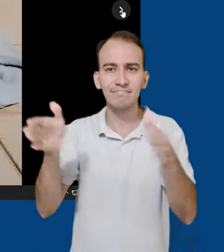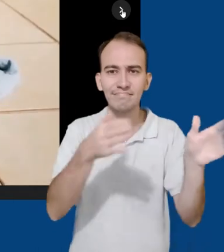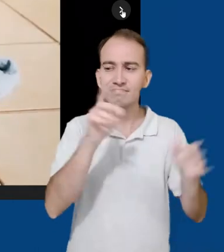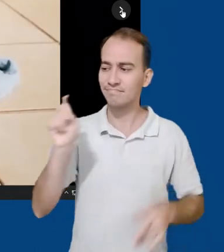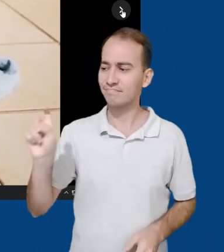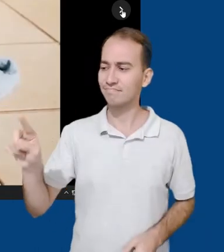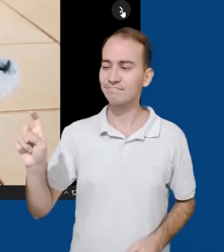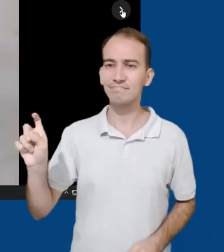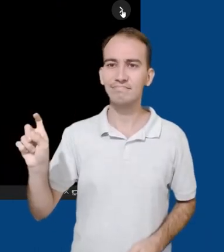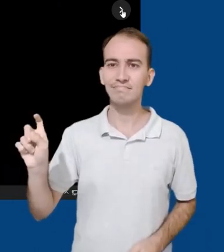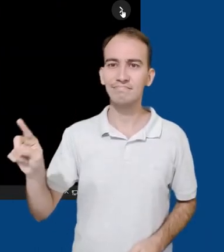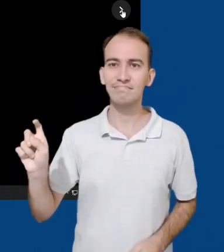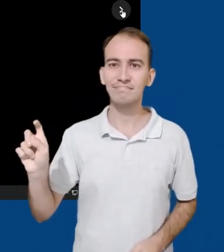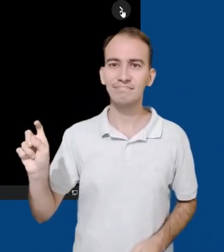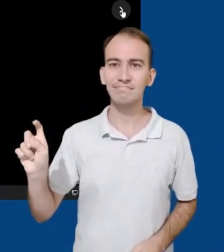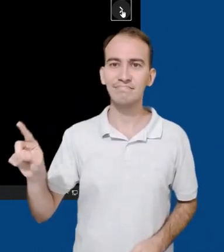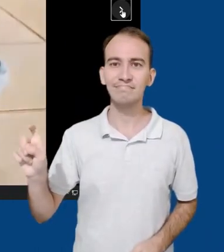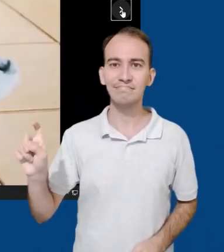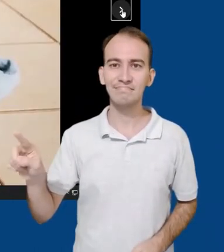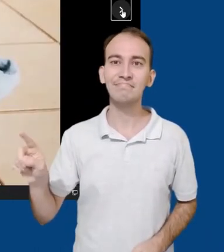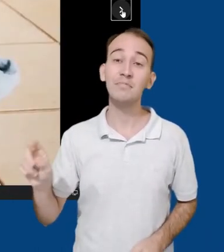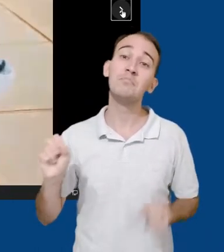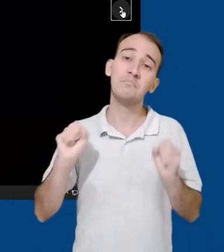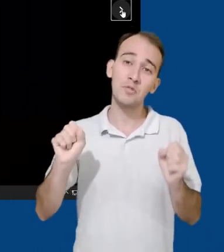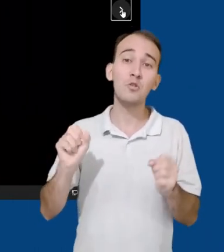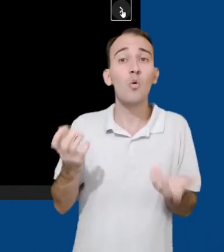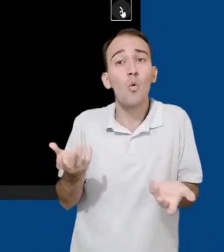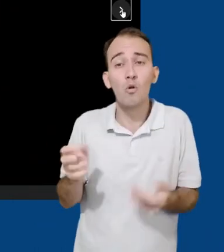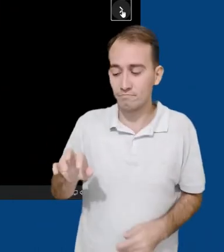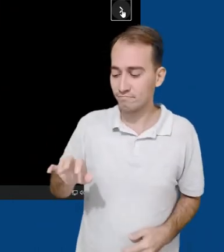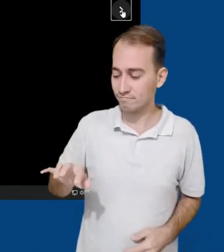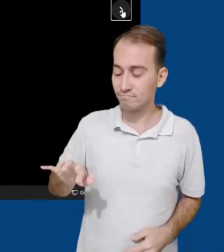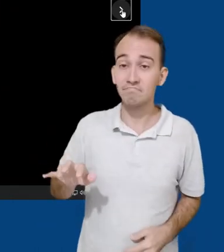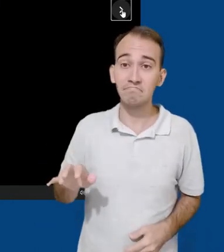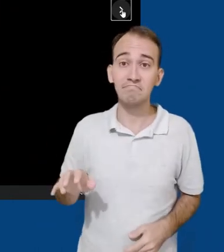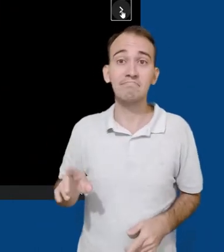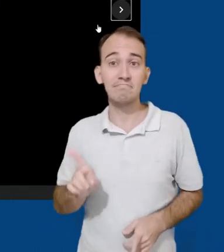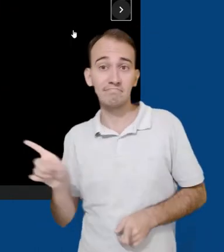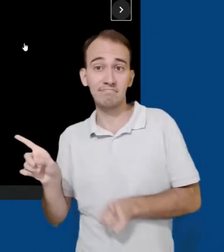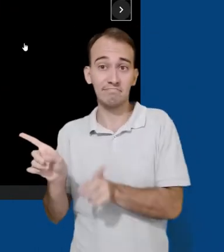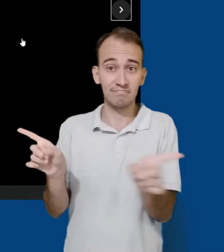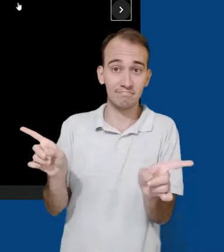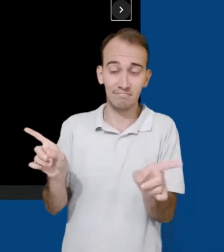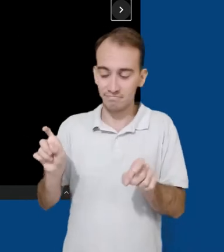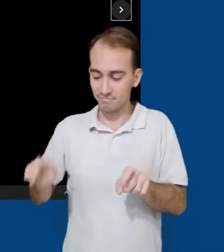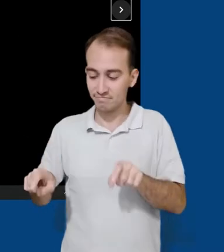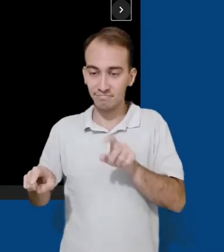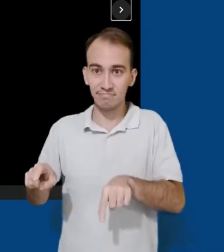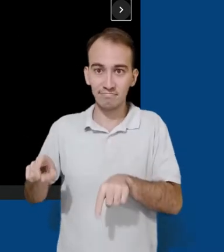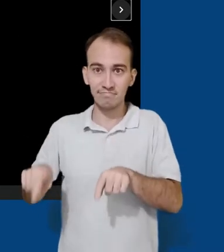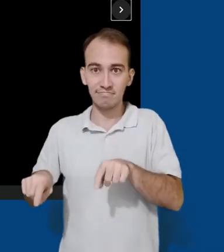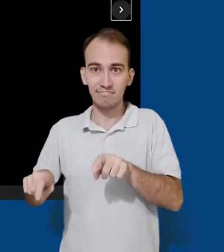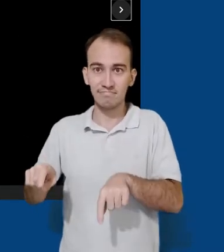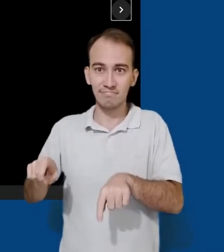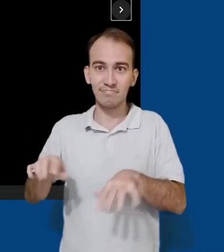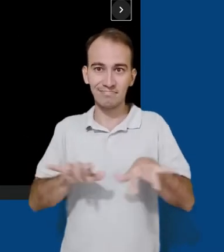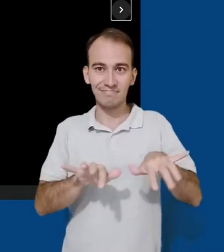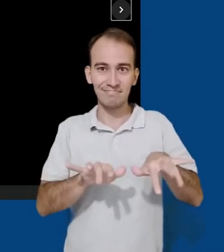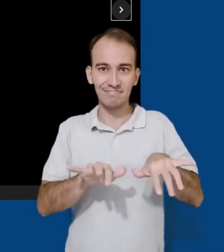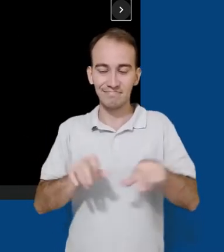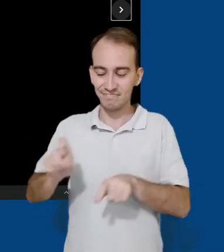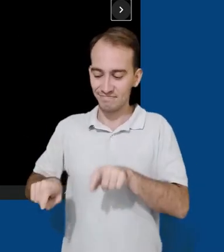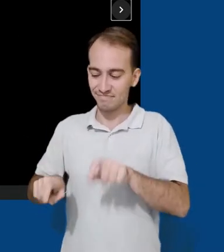setas nas laterais da nossa tela ou utilizando as setas do nosso teclado. Na parte